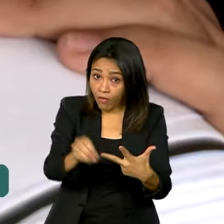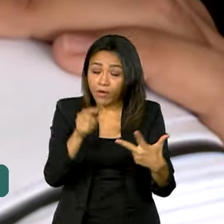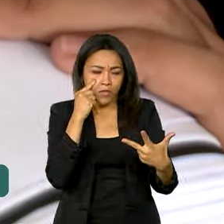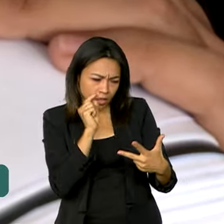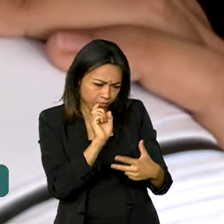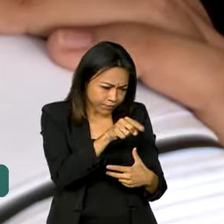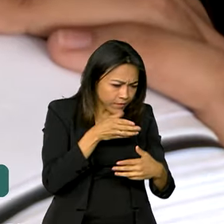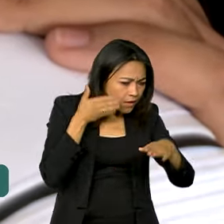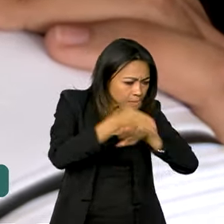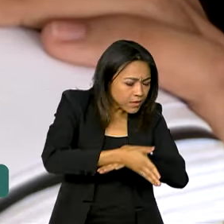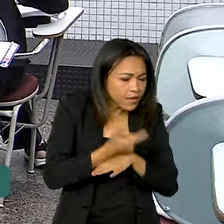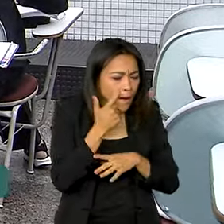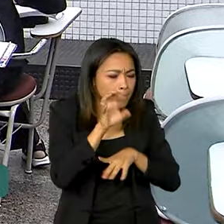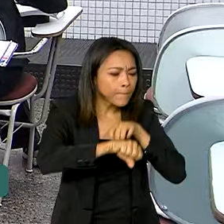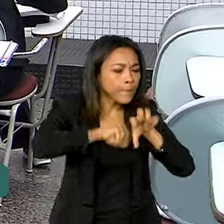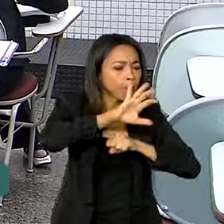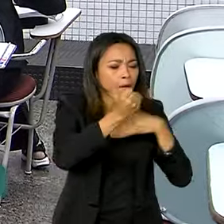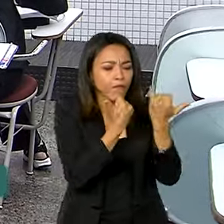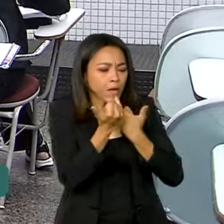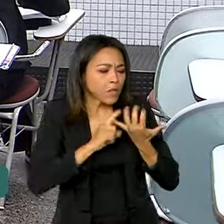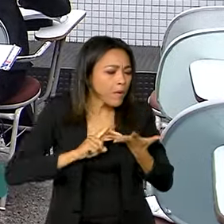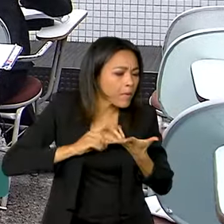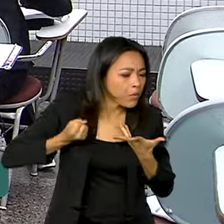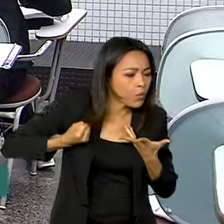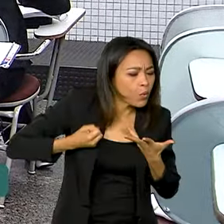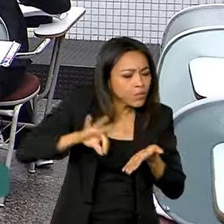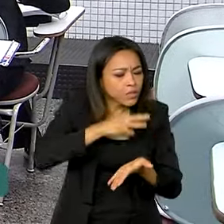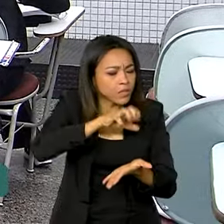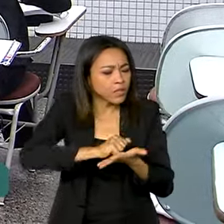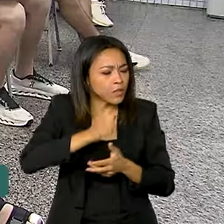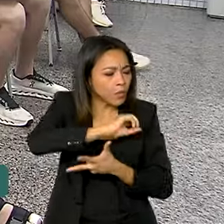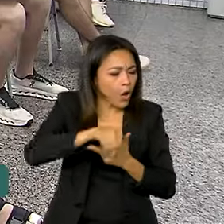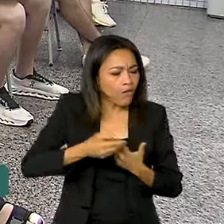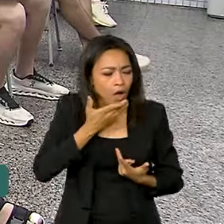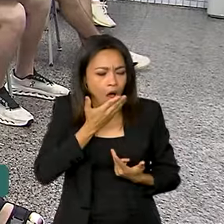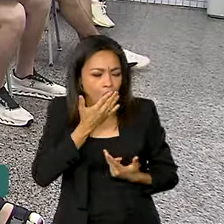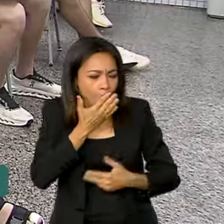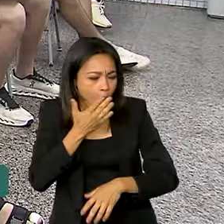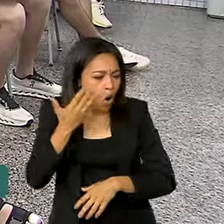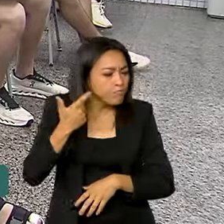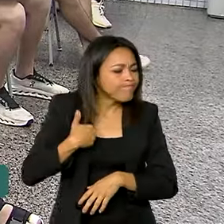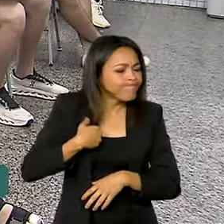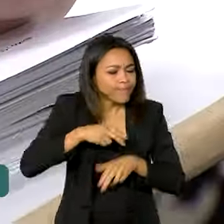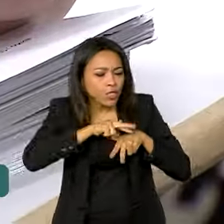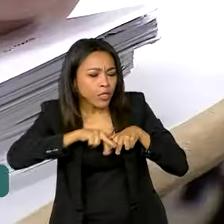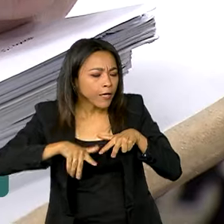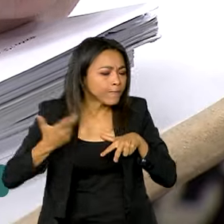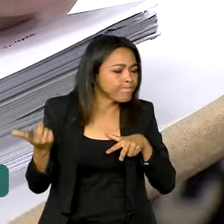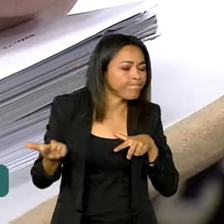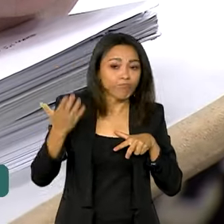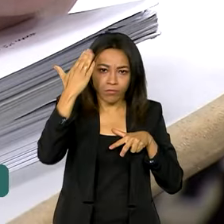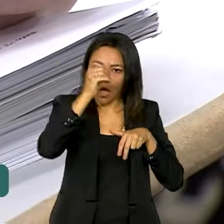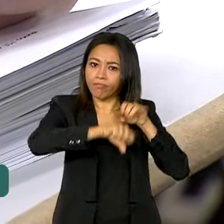permite acessar informações como o número de inscritos, cor e gênero, entre outras. As